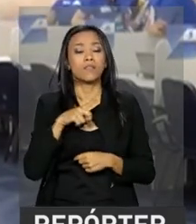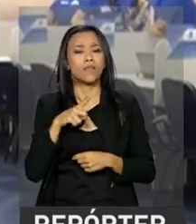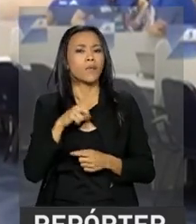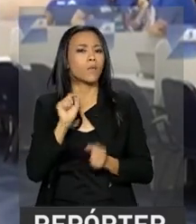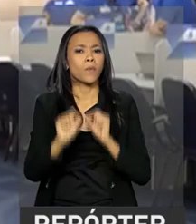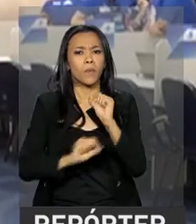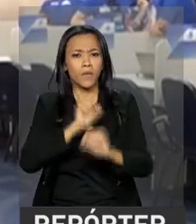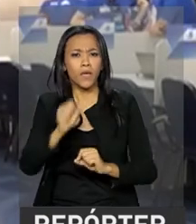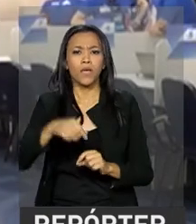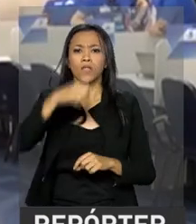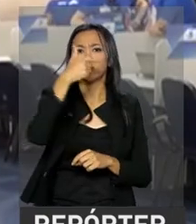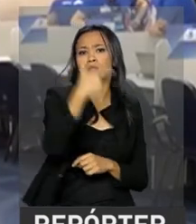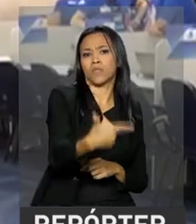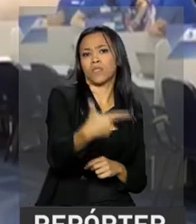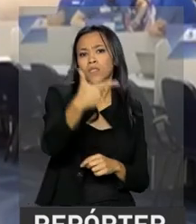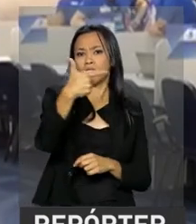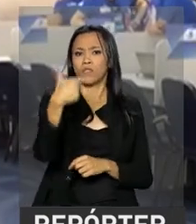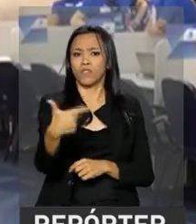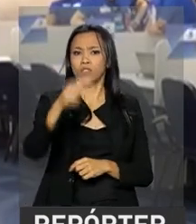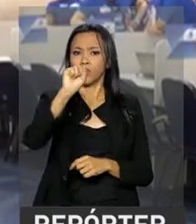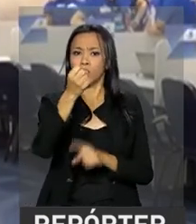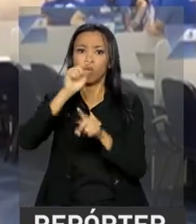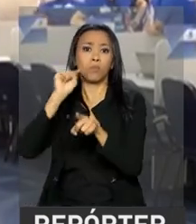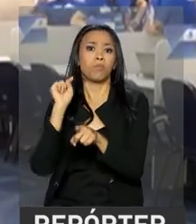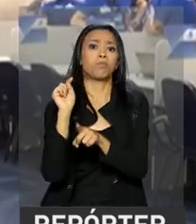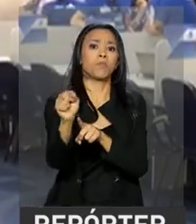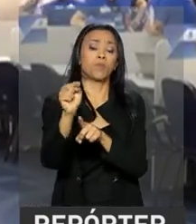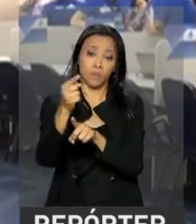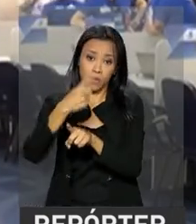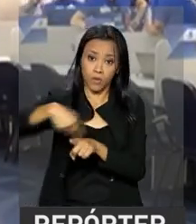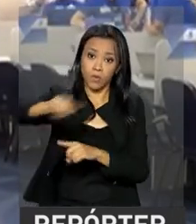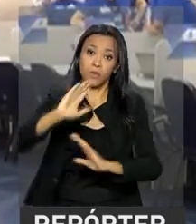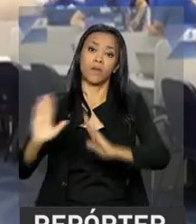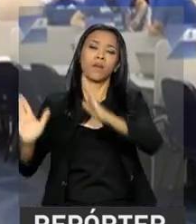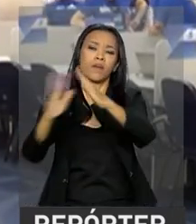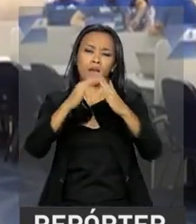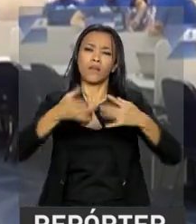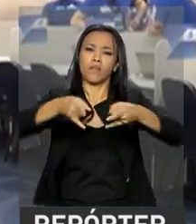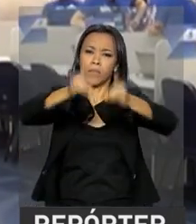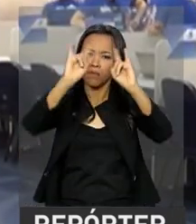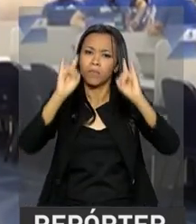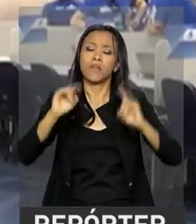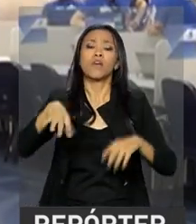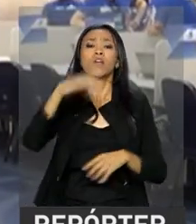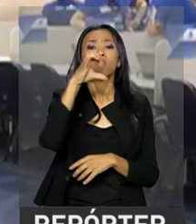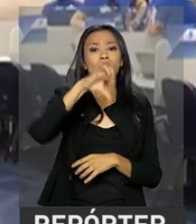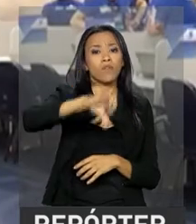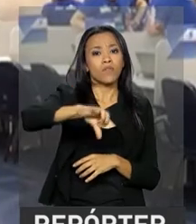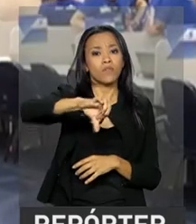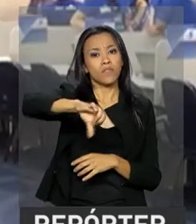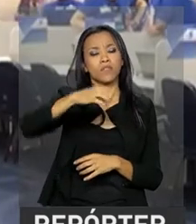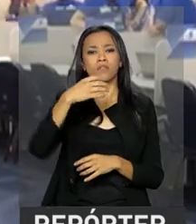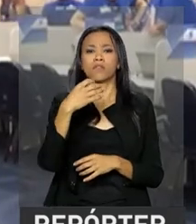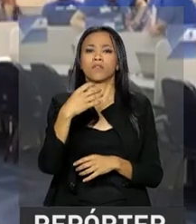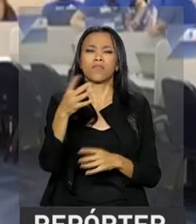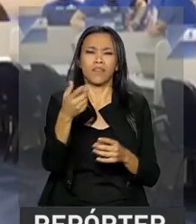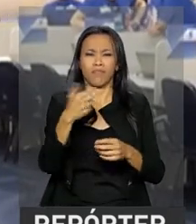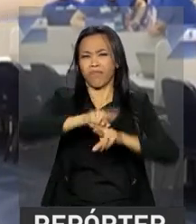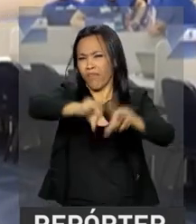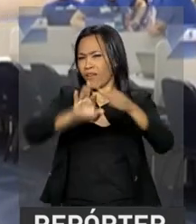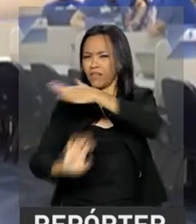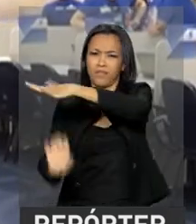negócios 228 mil imóveis em todo o país. 994 empresas, entre construtoras,